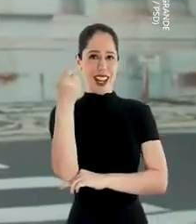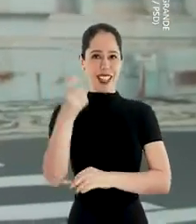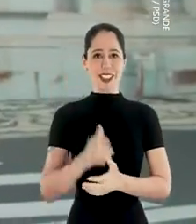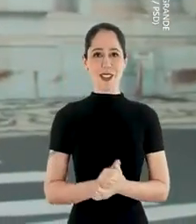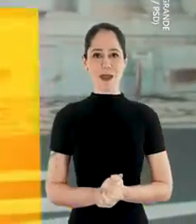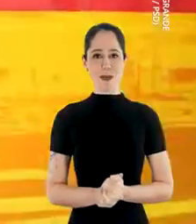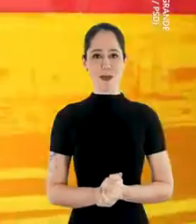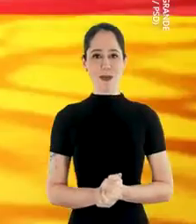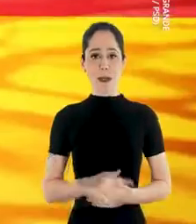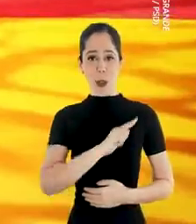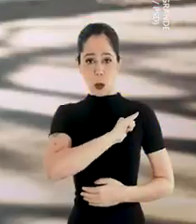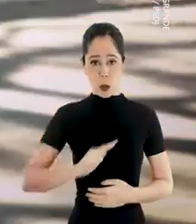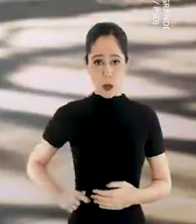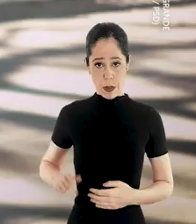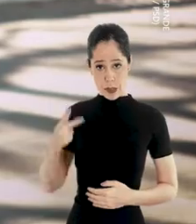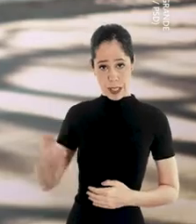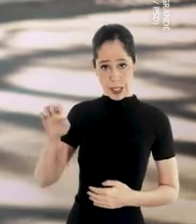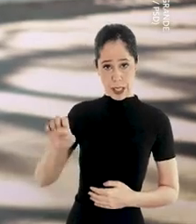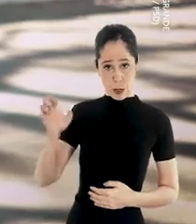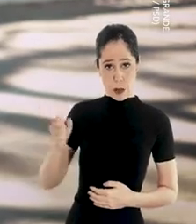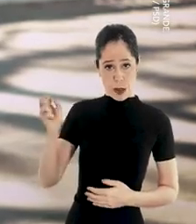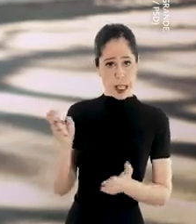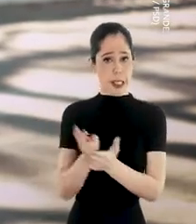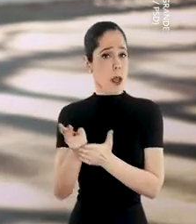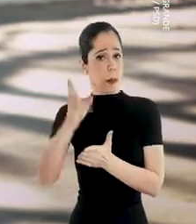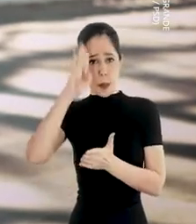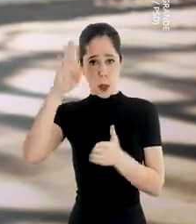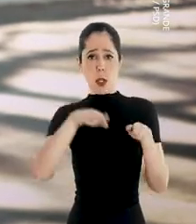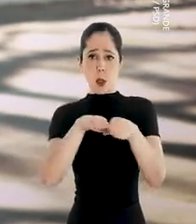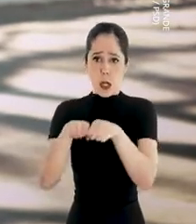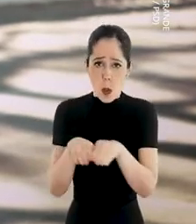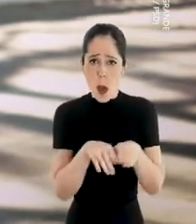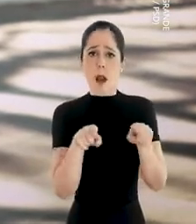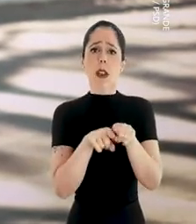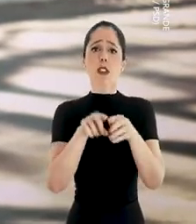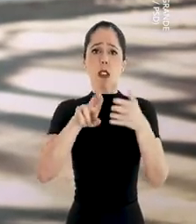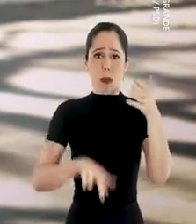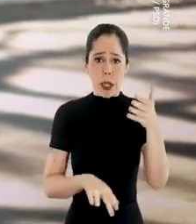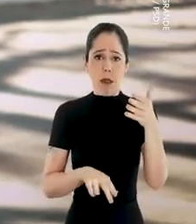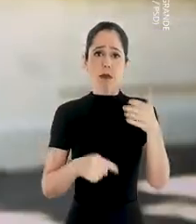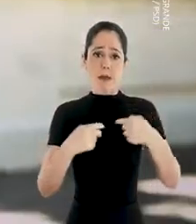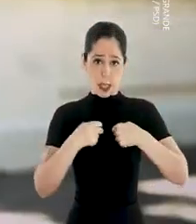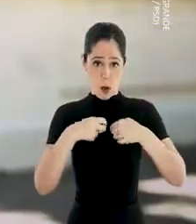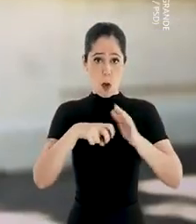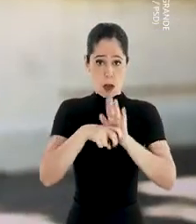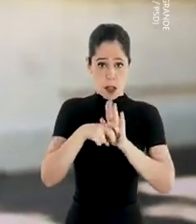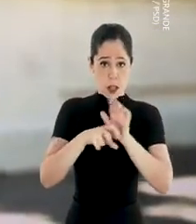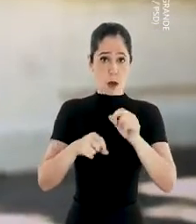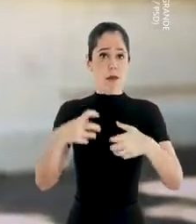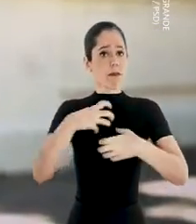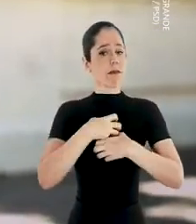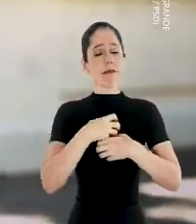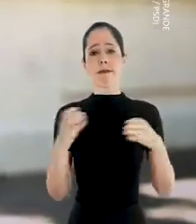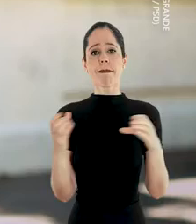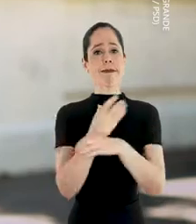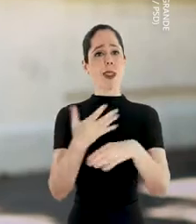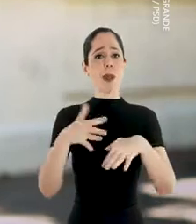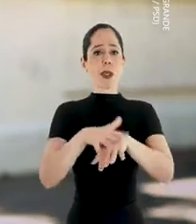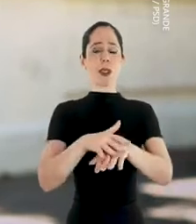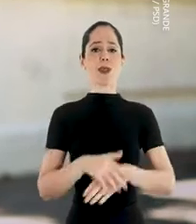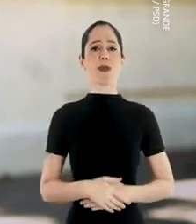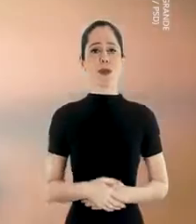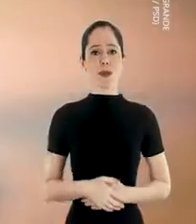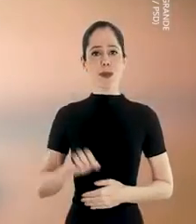mais Rio Grande. O governo do Eduardo sempre priorizou pela igualdade, pela diversidade. E eu, como cadeirante, eu me sinto